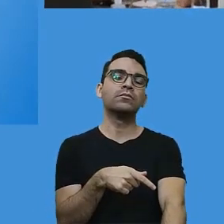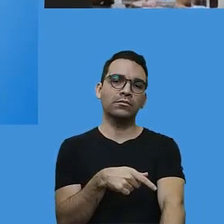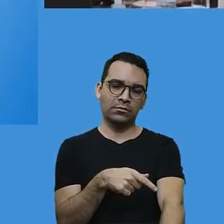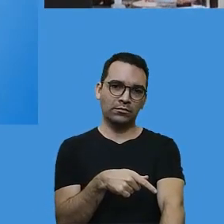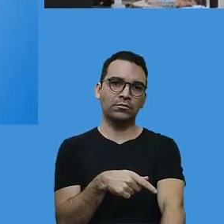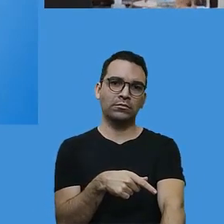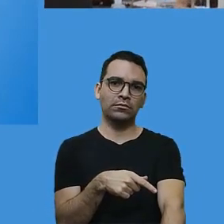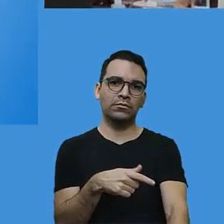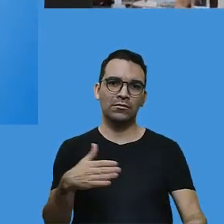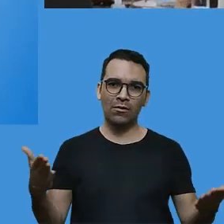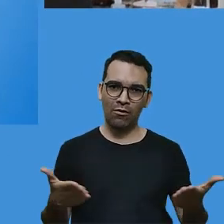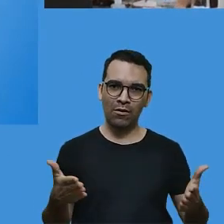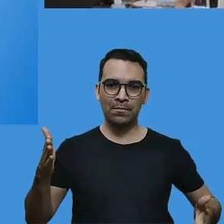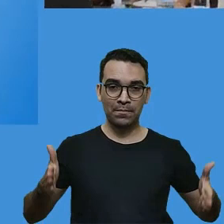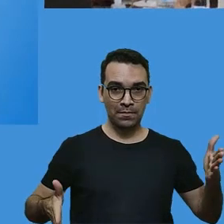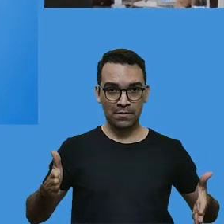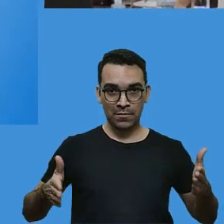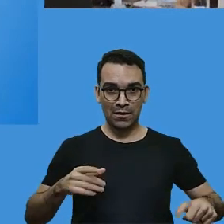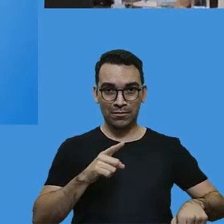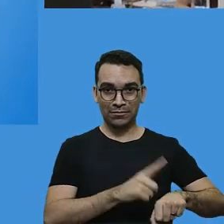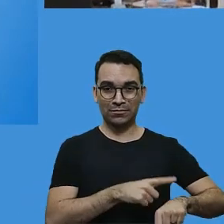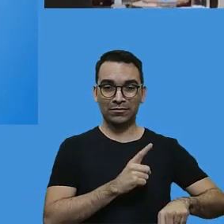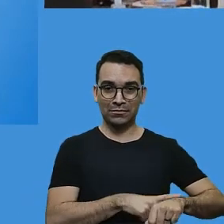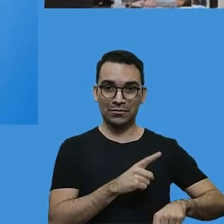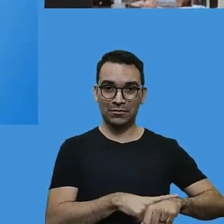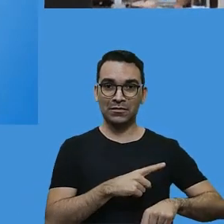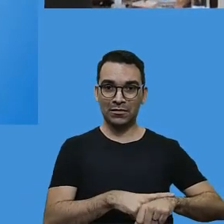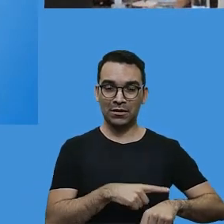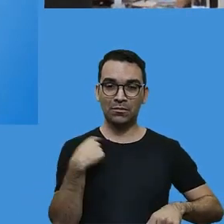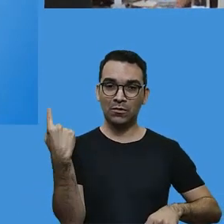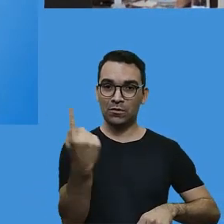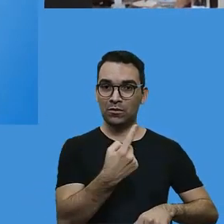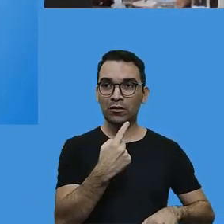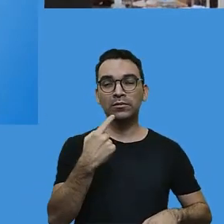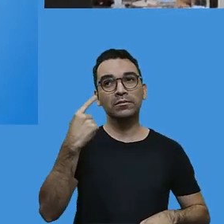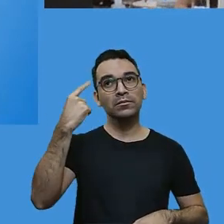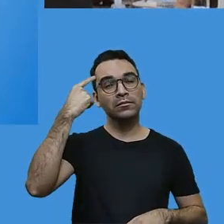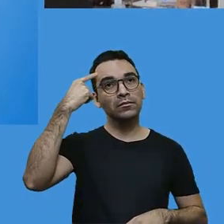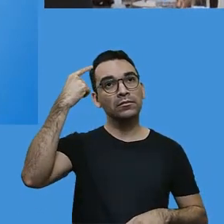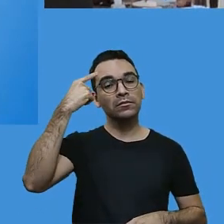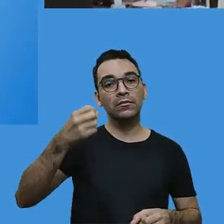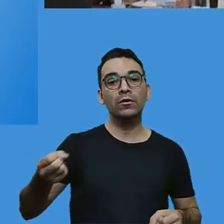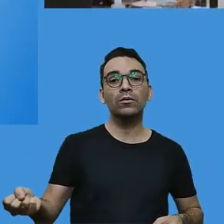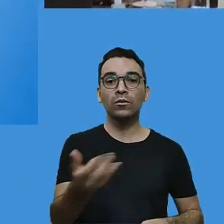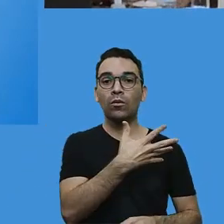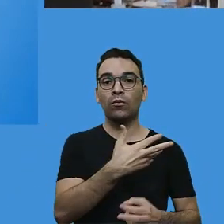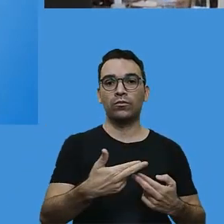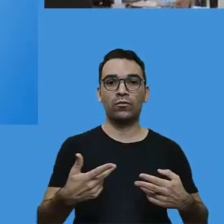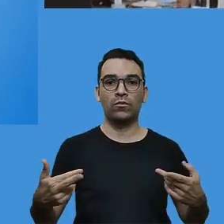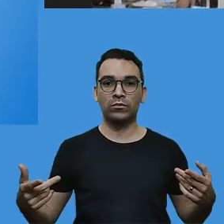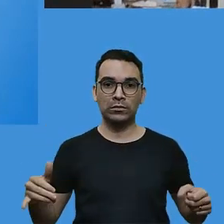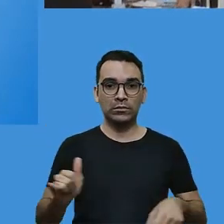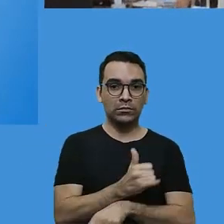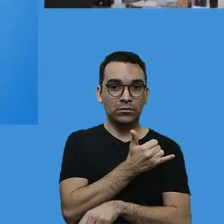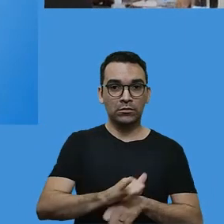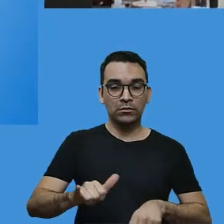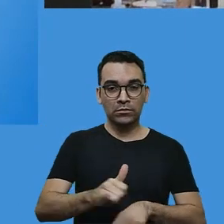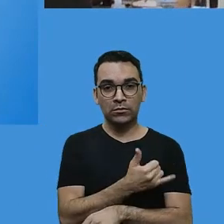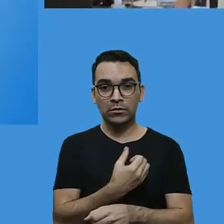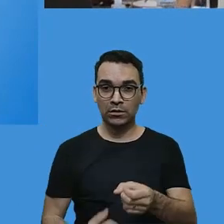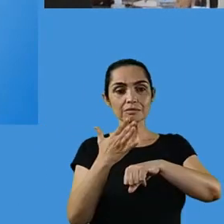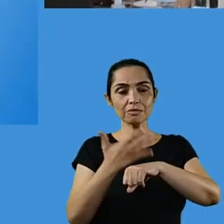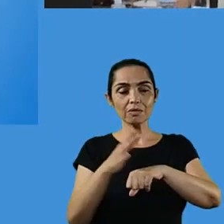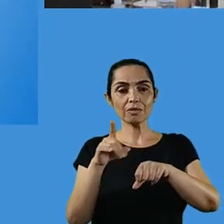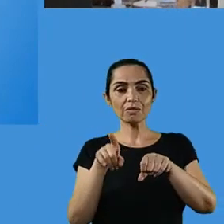nesse período, procurássemos muito, outras formas de, outras práticas. Então, se eu tenho esse senso de